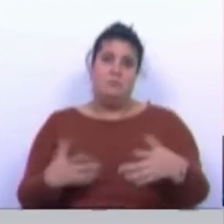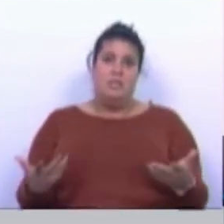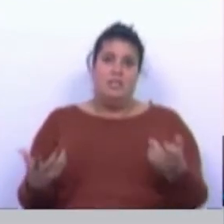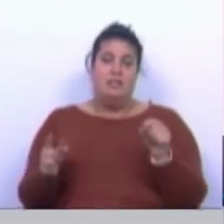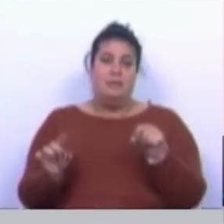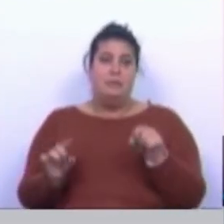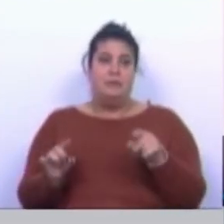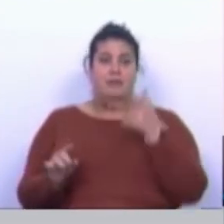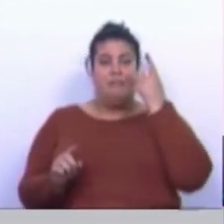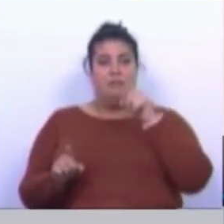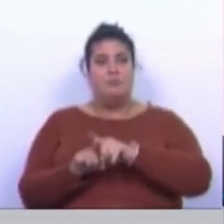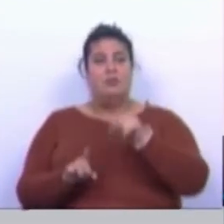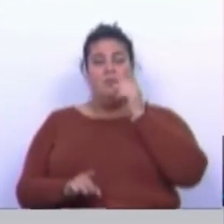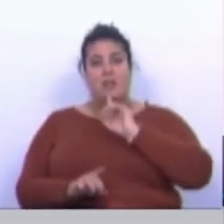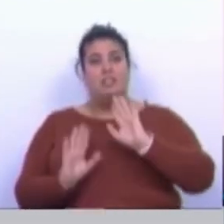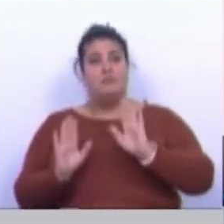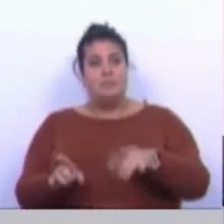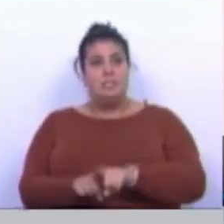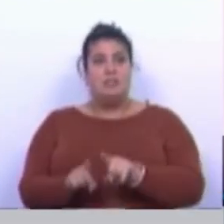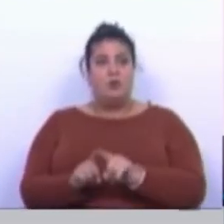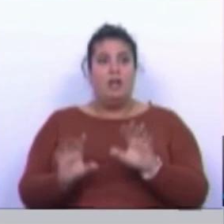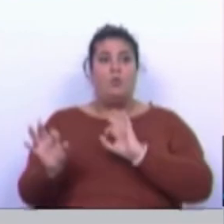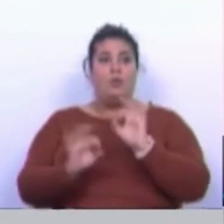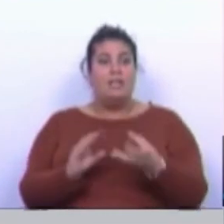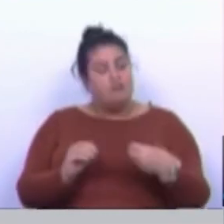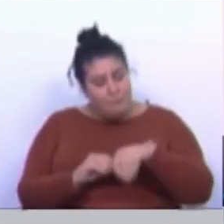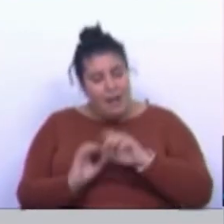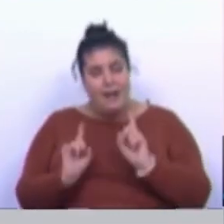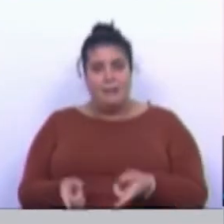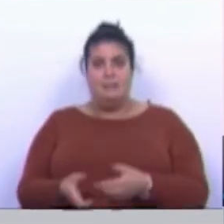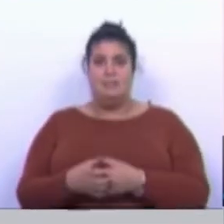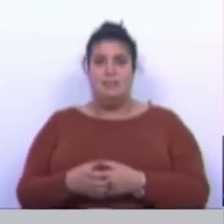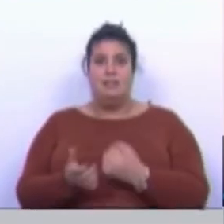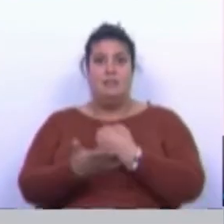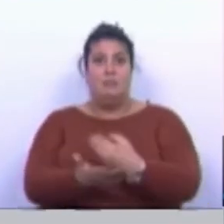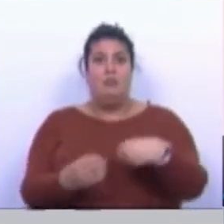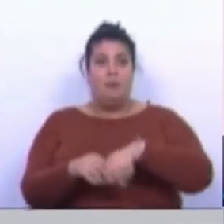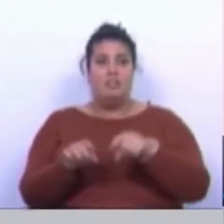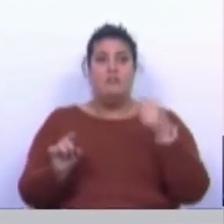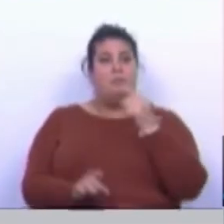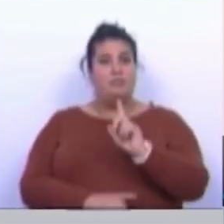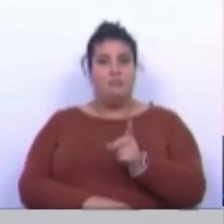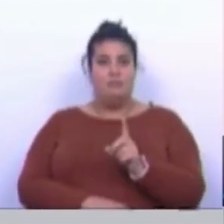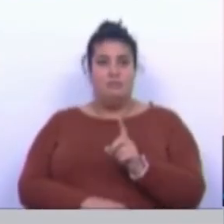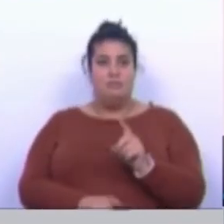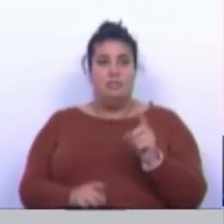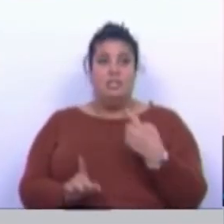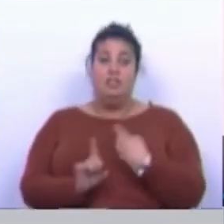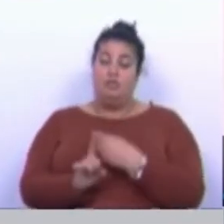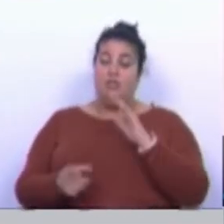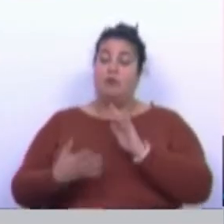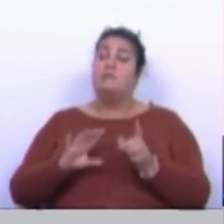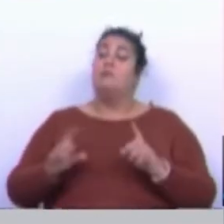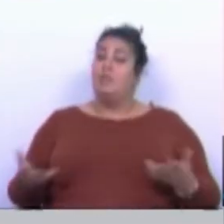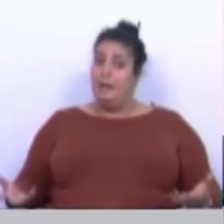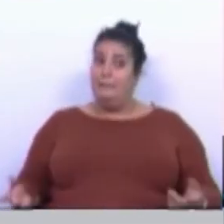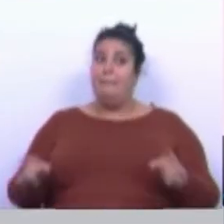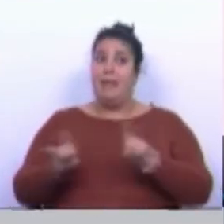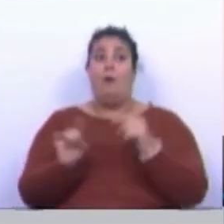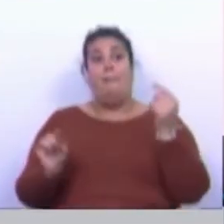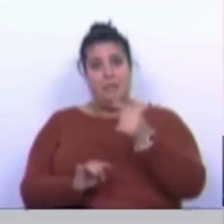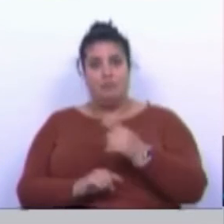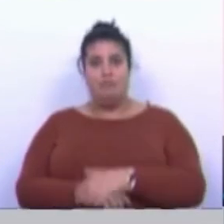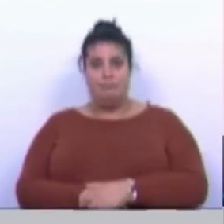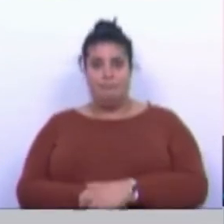tempos em que vivemos, as mulheres precisam de mais cuidados personalizados, de mais apoio e não de menos. E, infelizmente, o que está a acontecer é